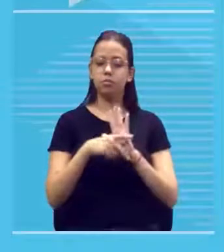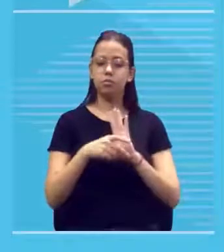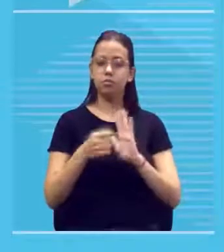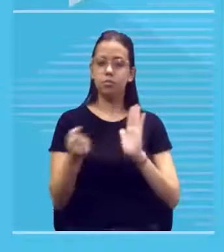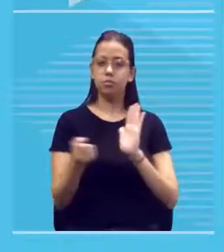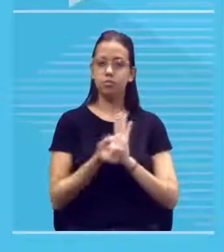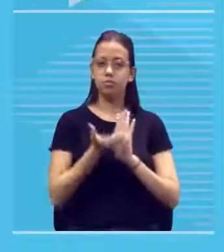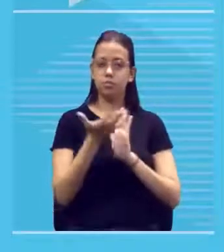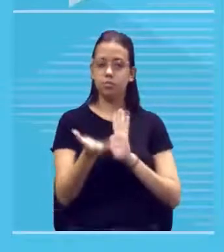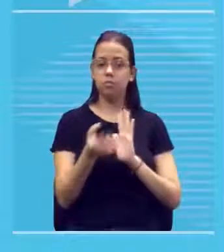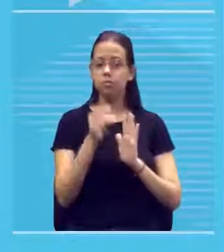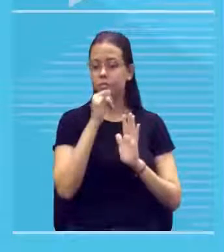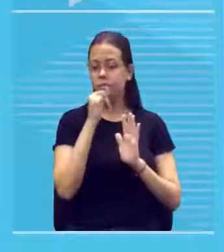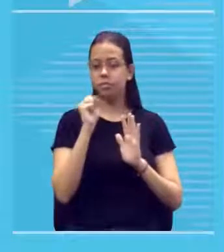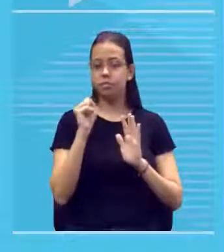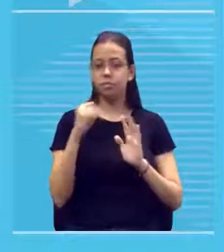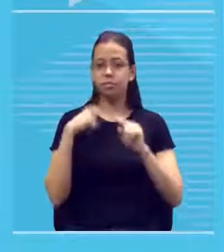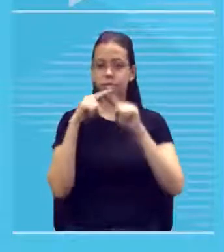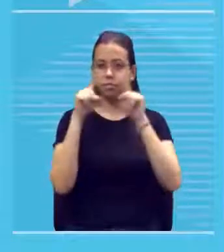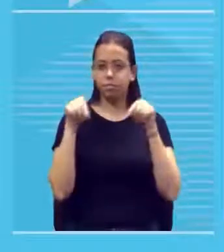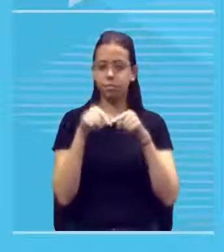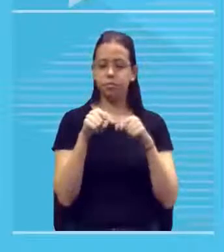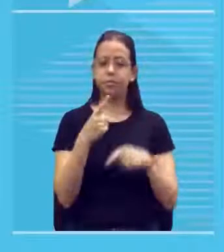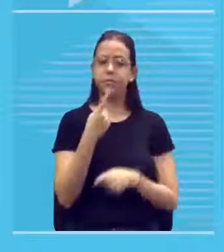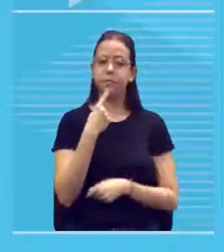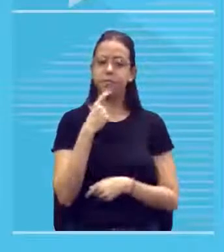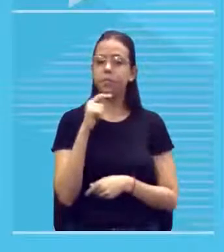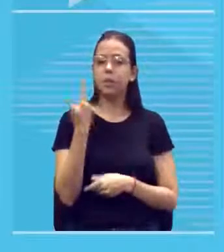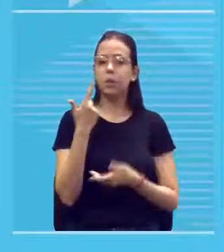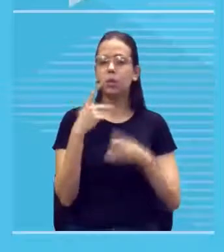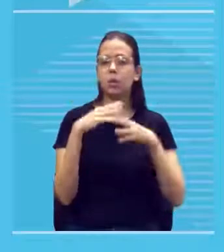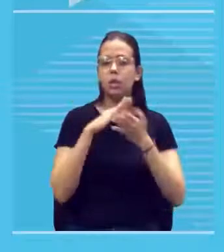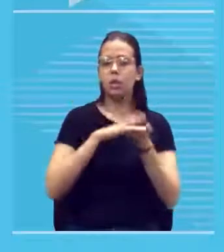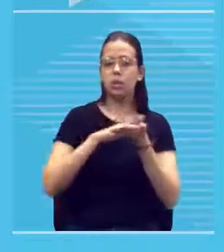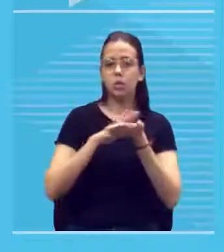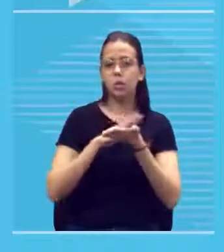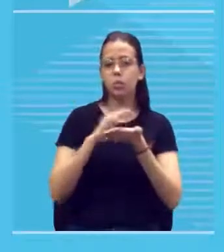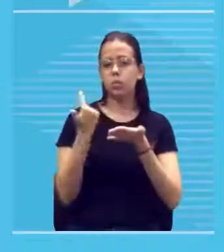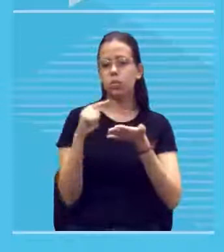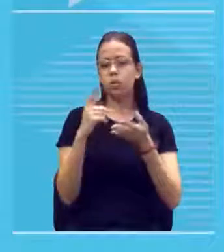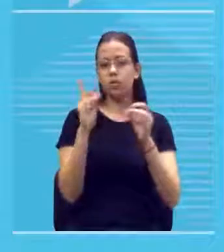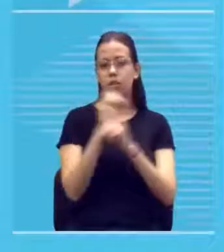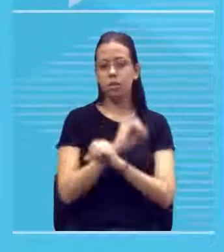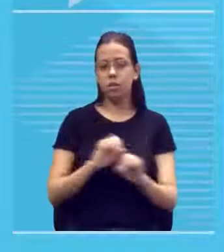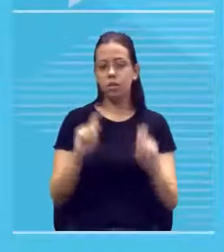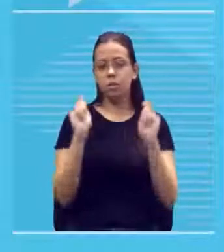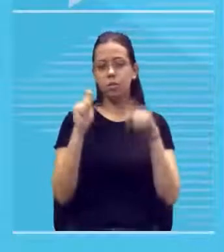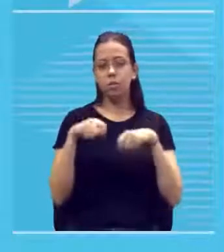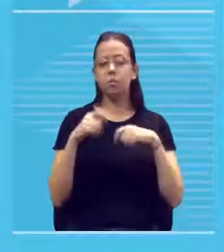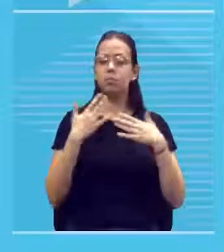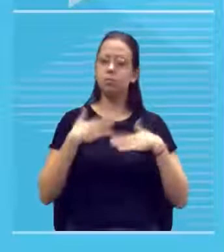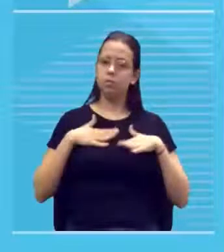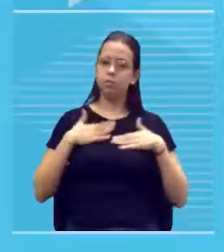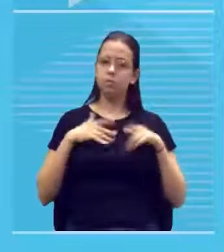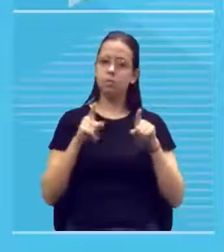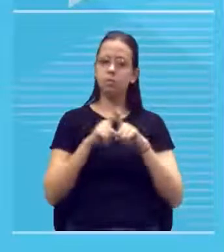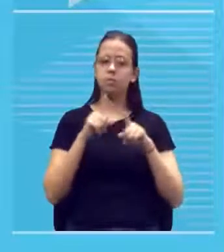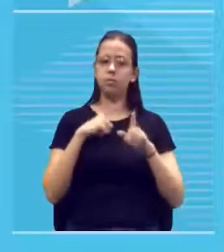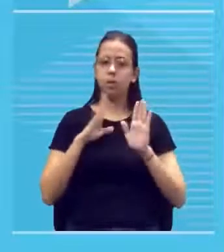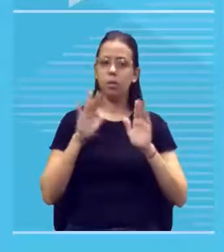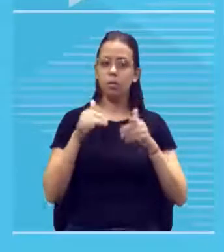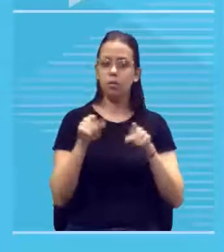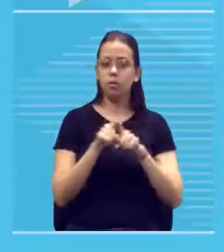só um quadradinho organizadinho vermelho sem textura sem nada aquilo tranquiliza dá foco cria